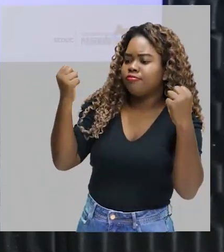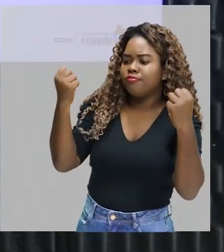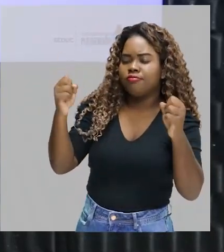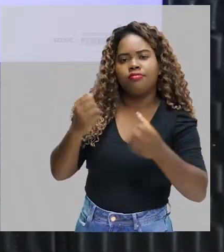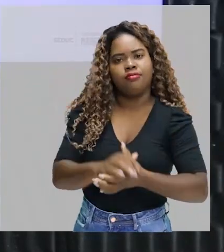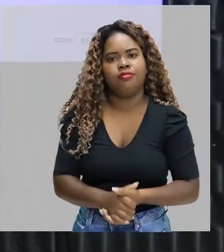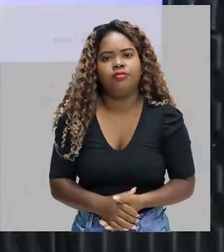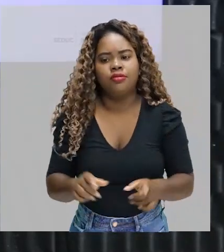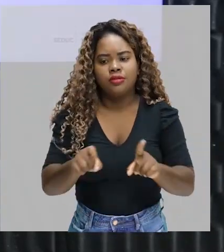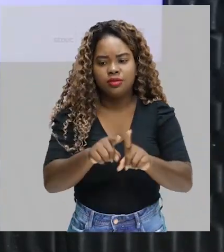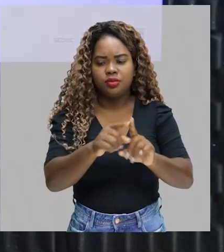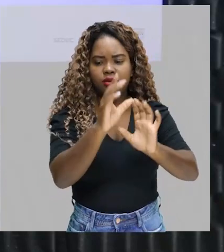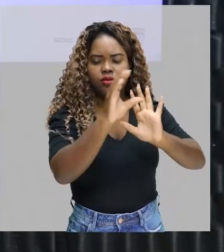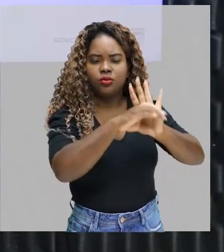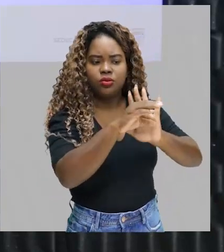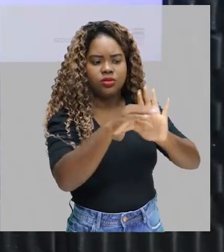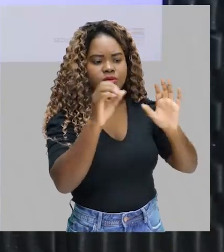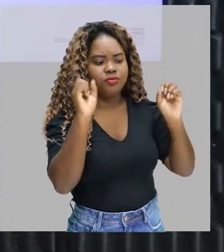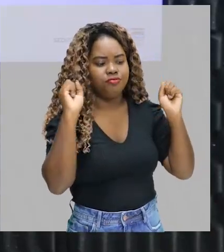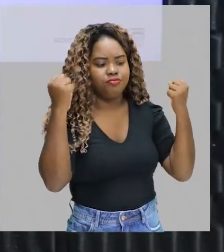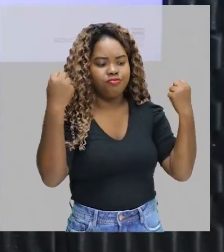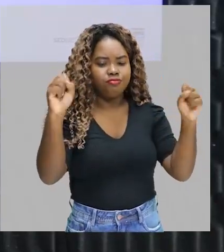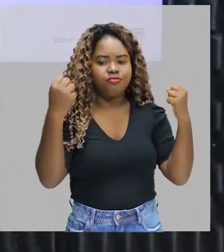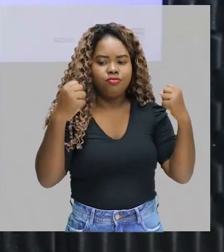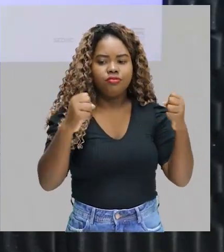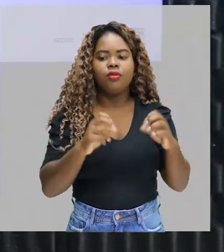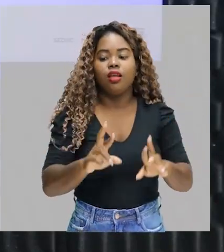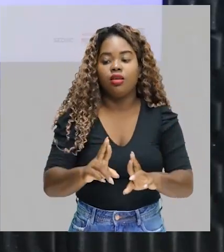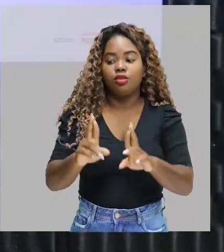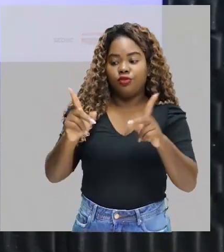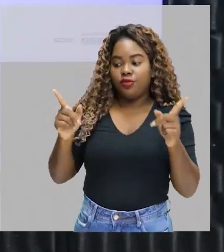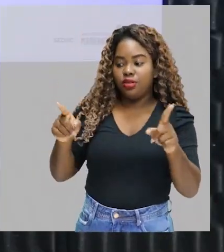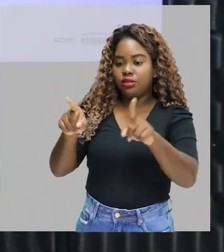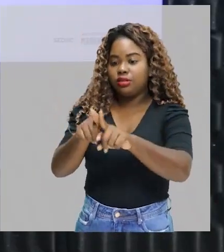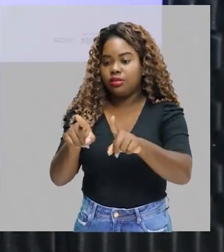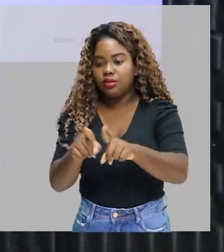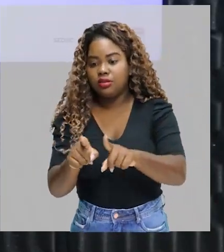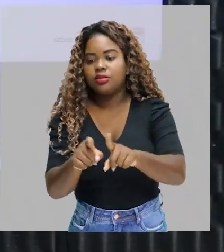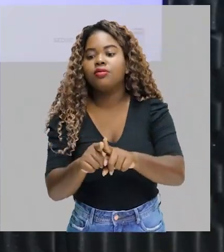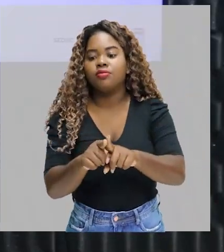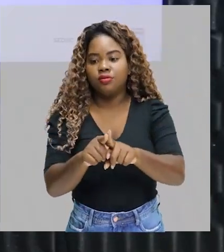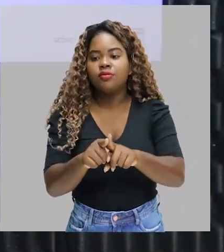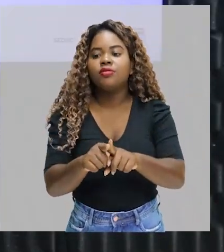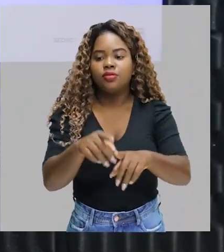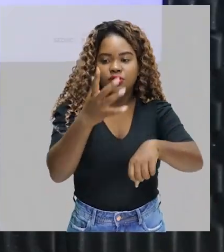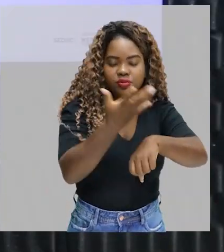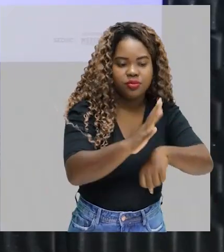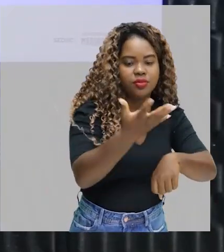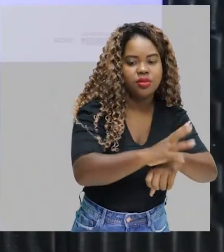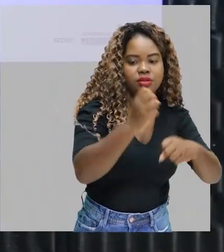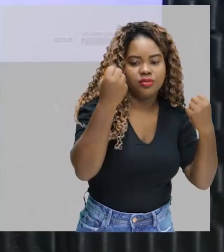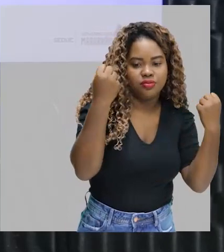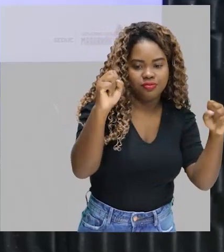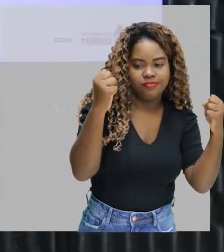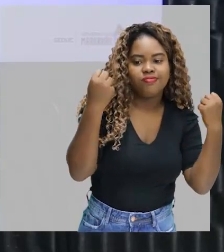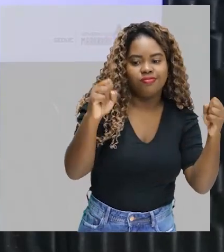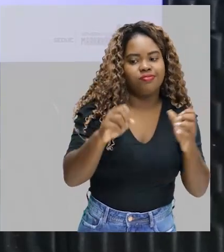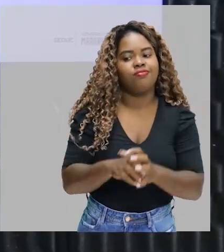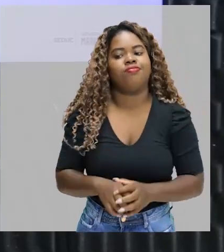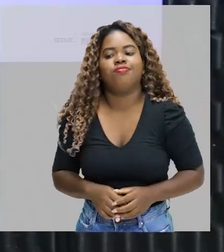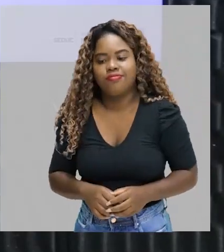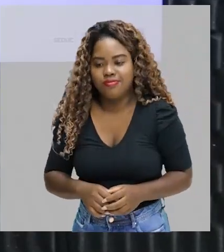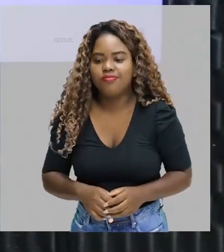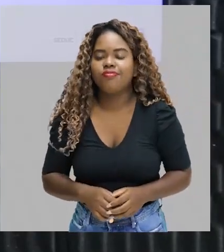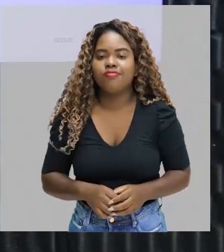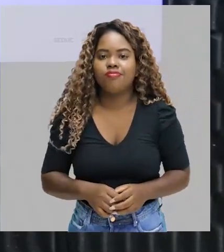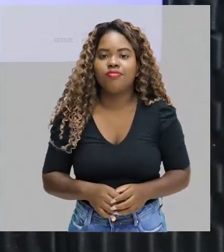vocês, educação física, eu fiz a diferenciação de exercício físico para atividade física, eu disse